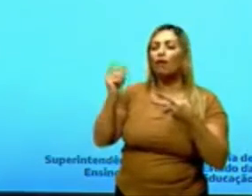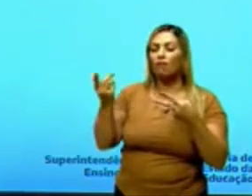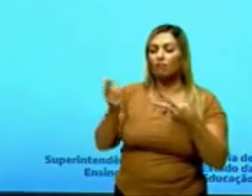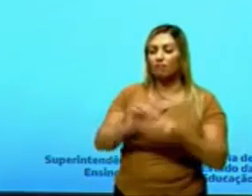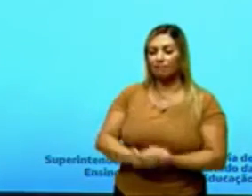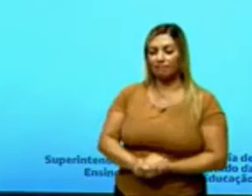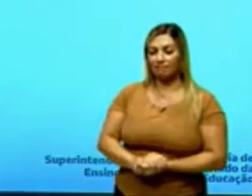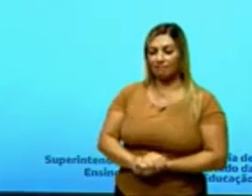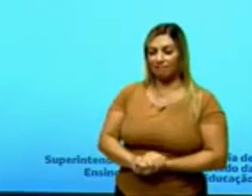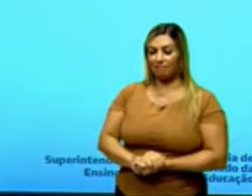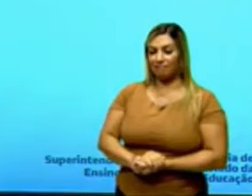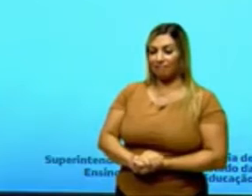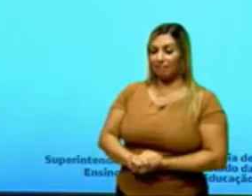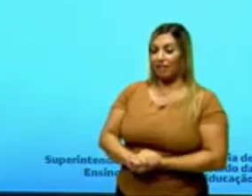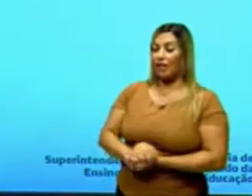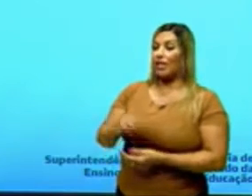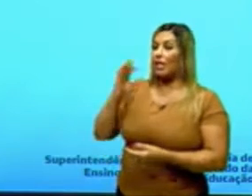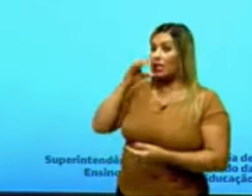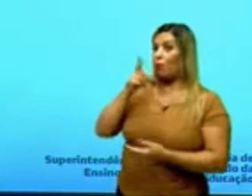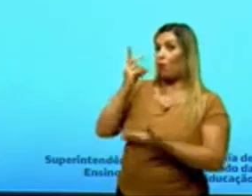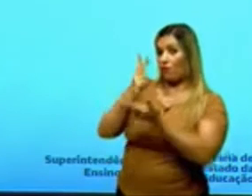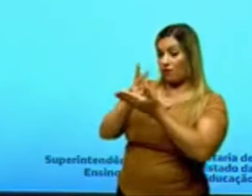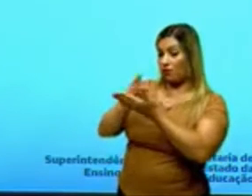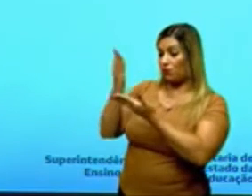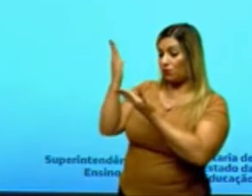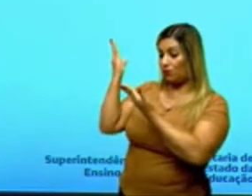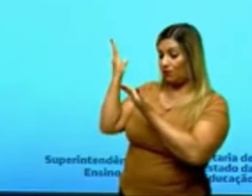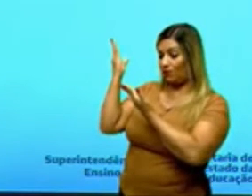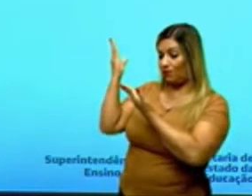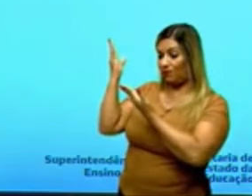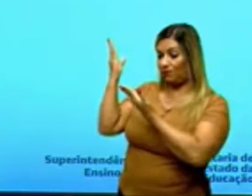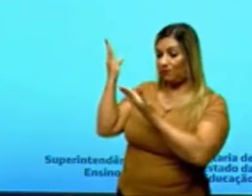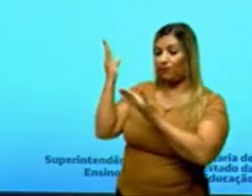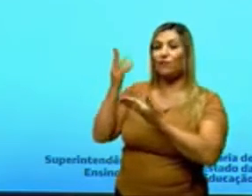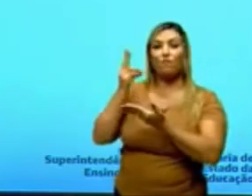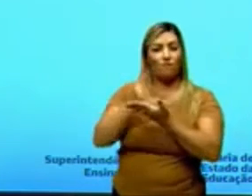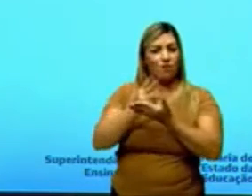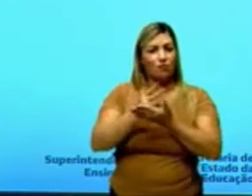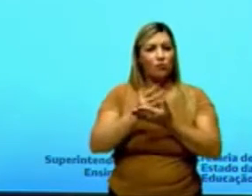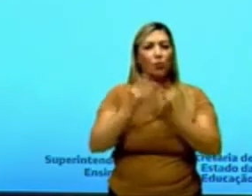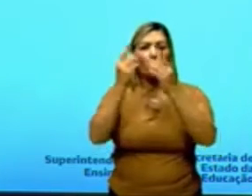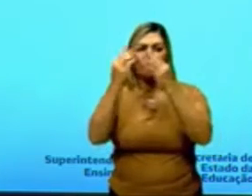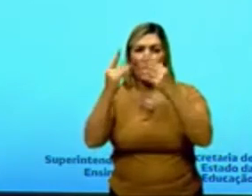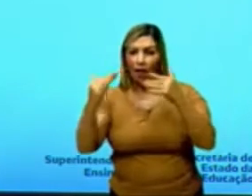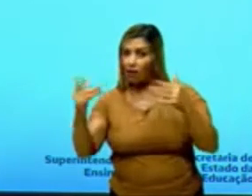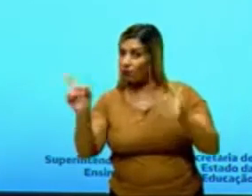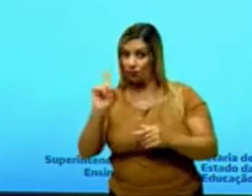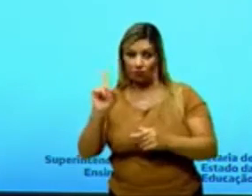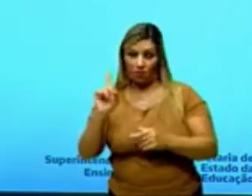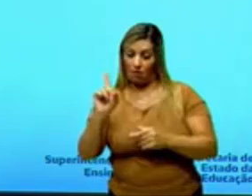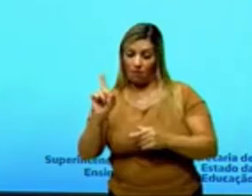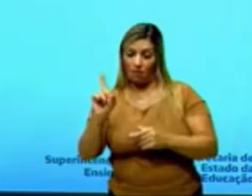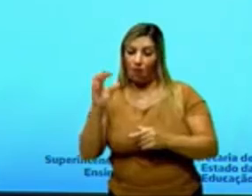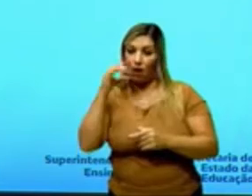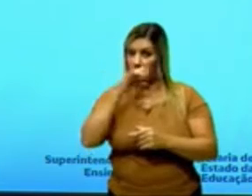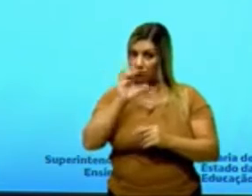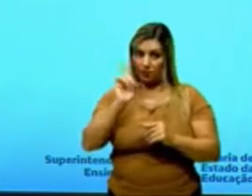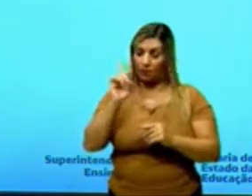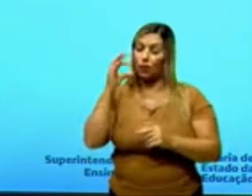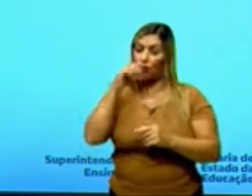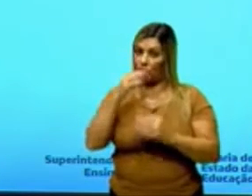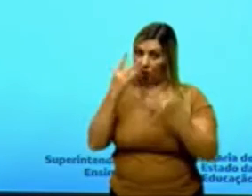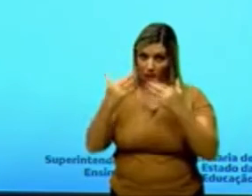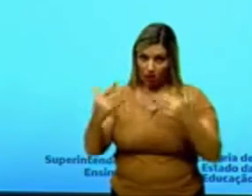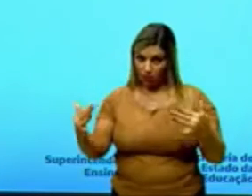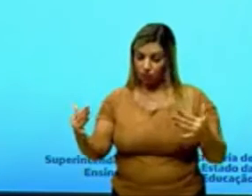Então, olha só, nós falamos, né, que um plástico é termofixo quando não derretem quando aquecidos, né, aqueles que